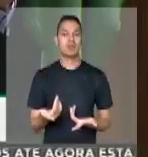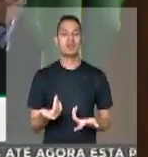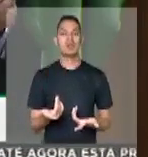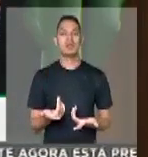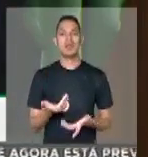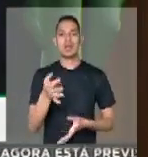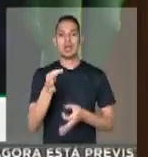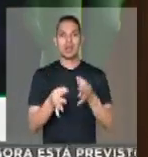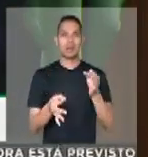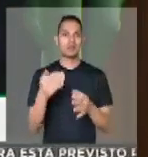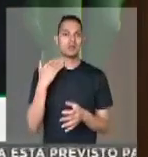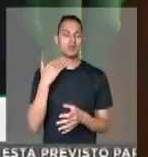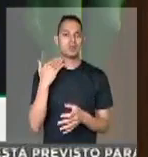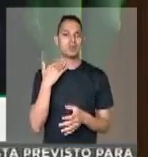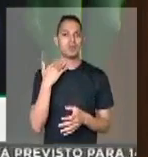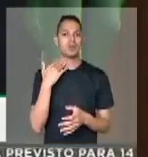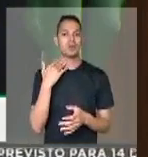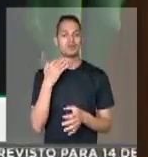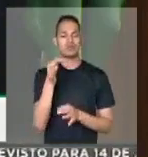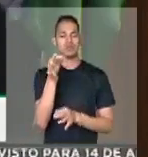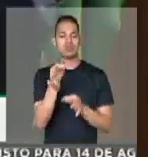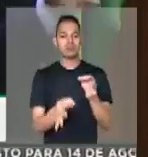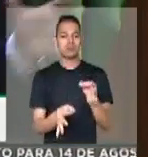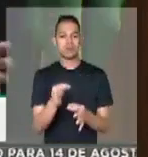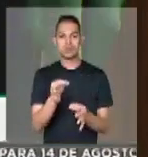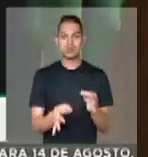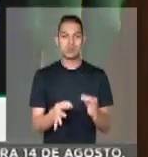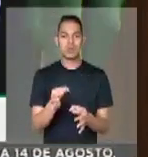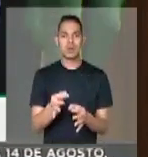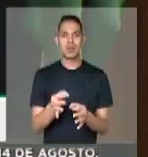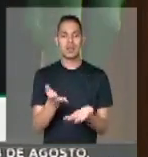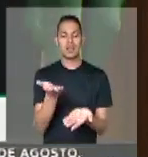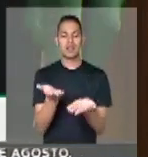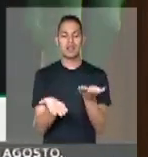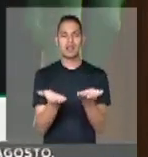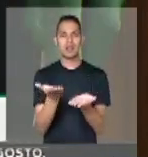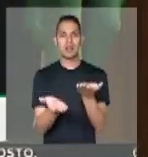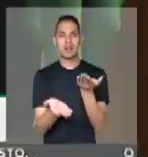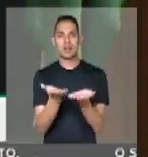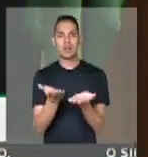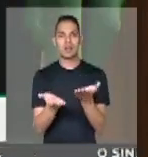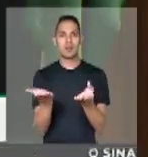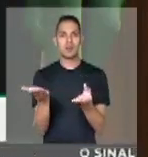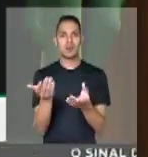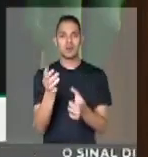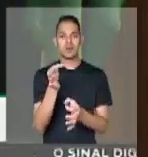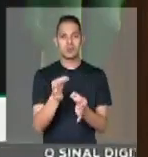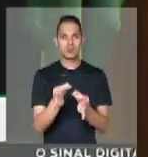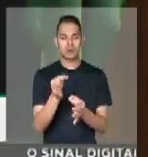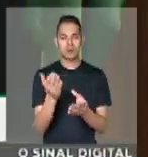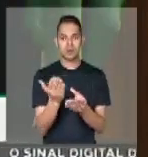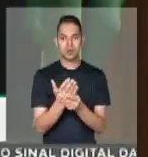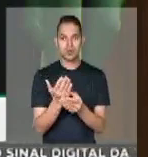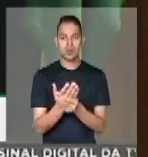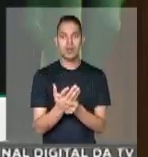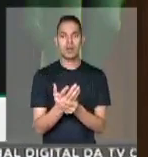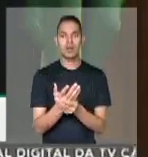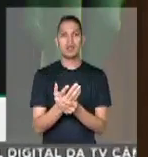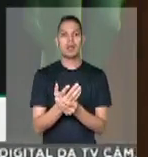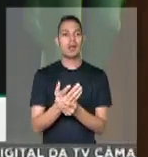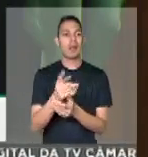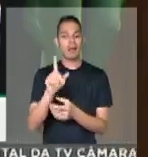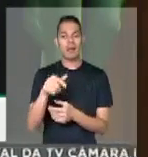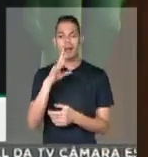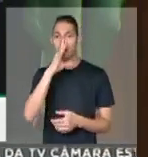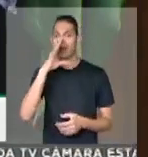funcionar como juiz, como árbitro, para exatamente dar equilíbrio naquele julgamento, se mostrou um verdadeiro